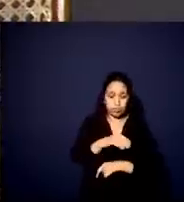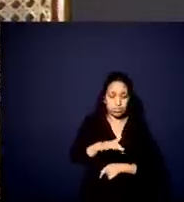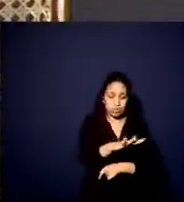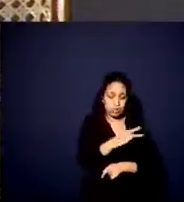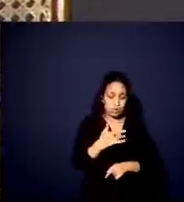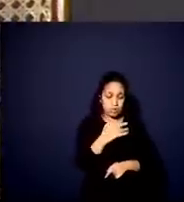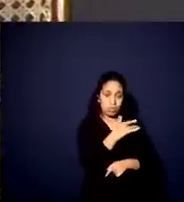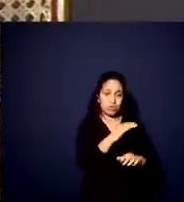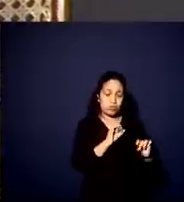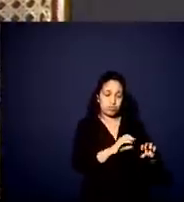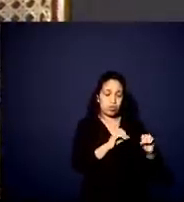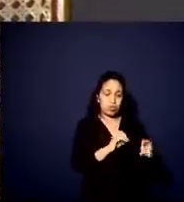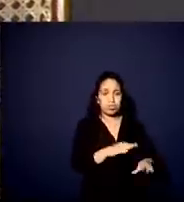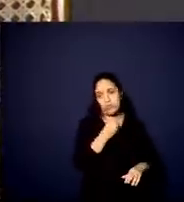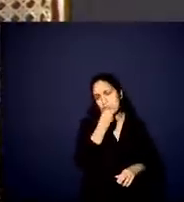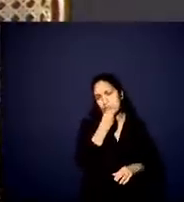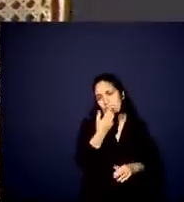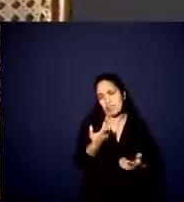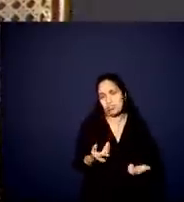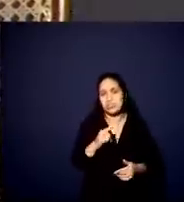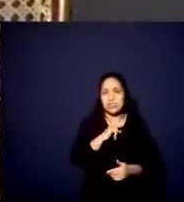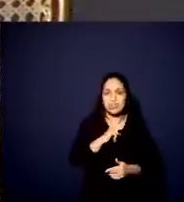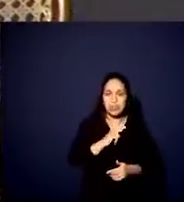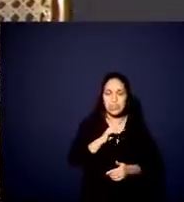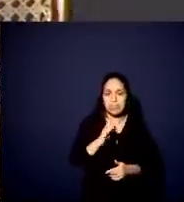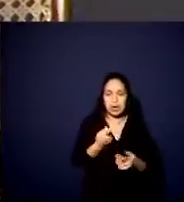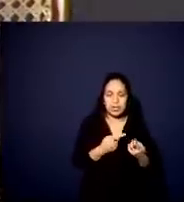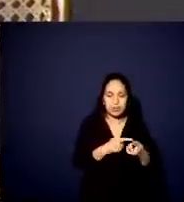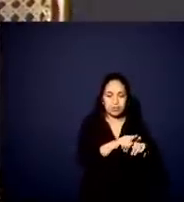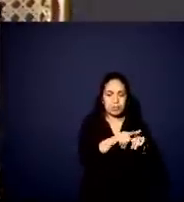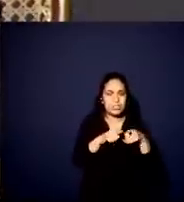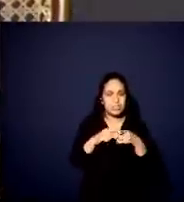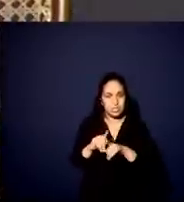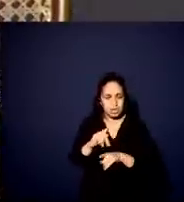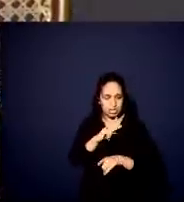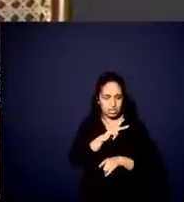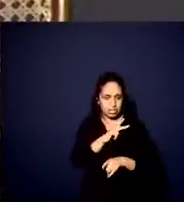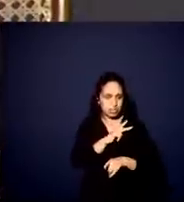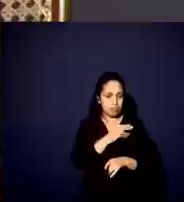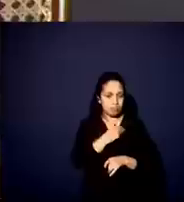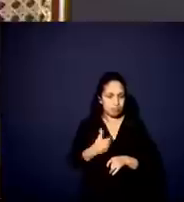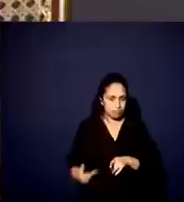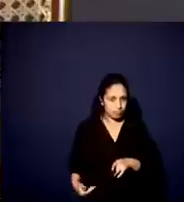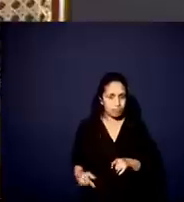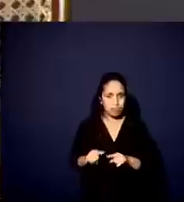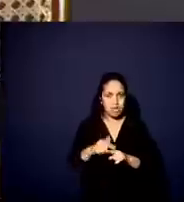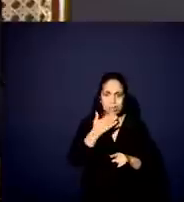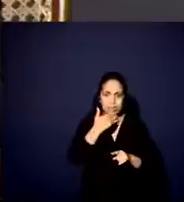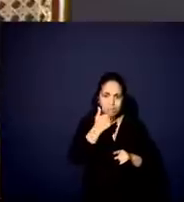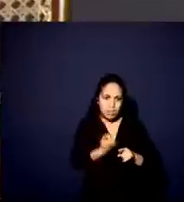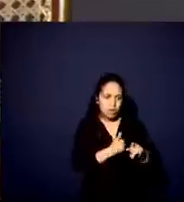e na área da educação as oportunidades que a gente tem para parcerias com o setor privado para melhorar a infraestrutura, a tecnologia, a